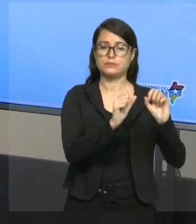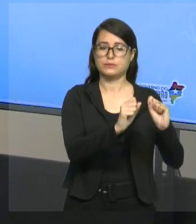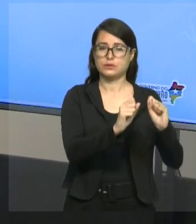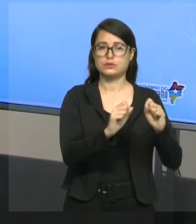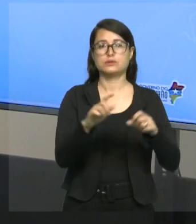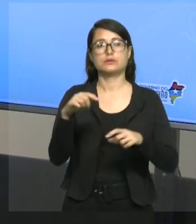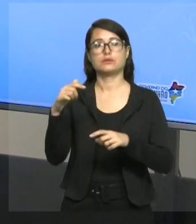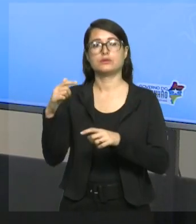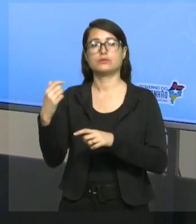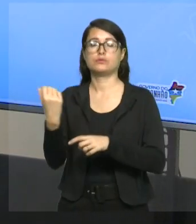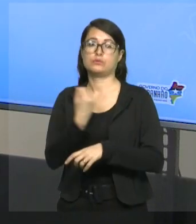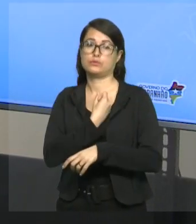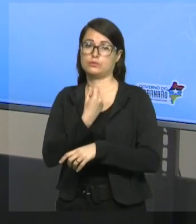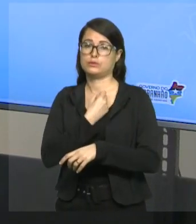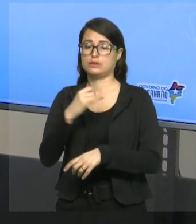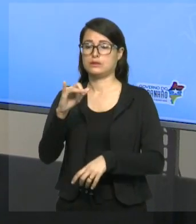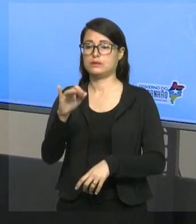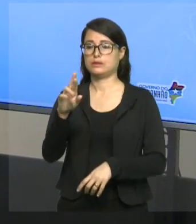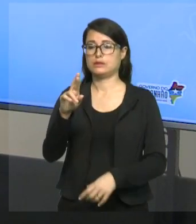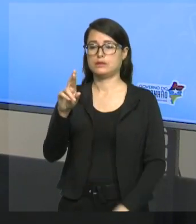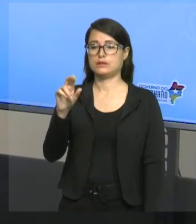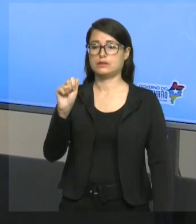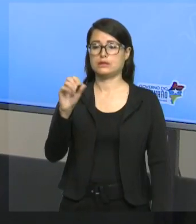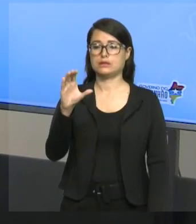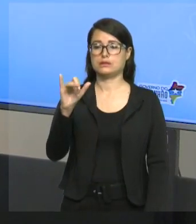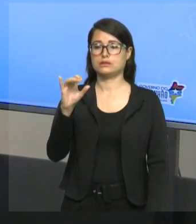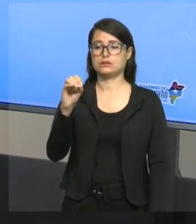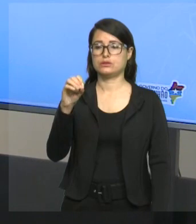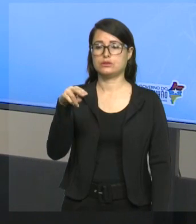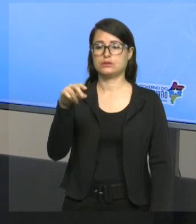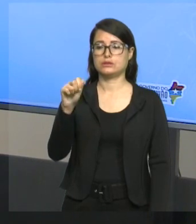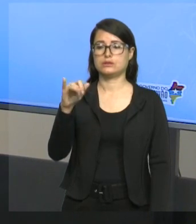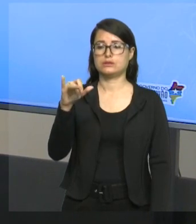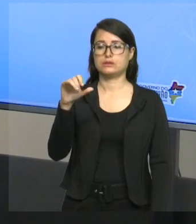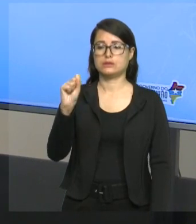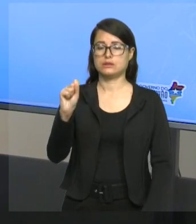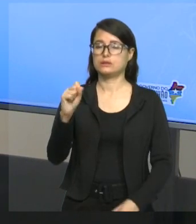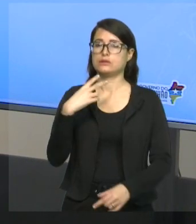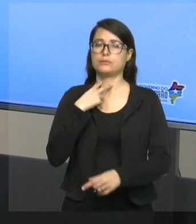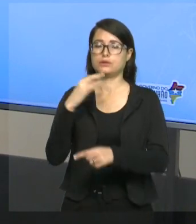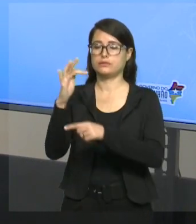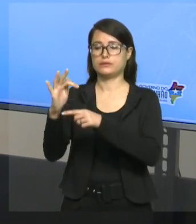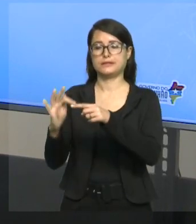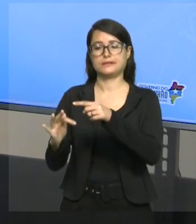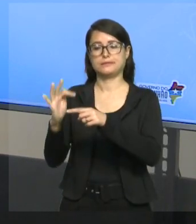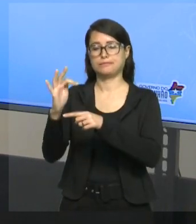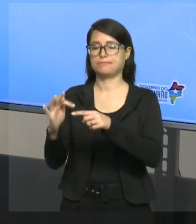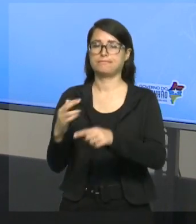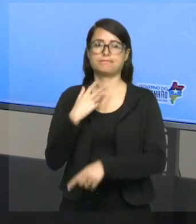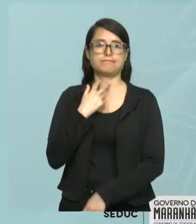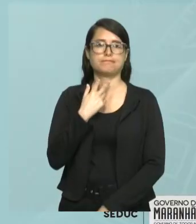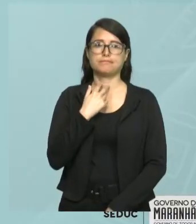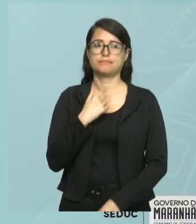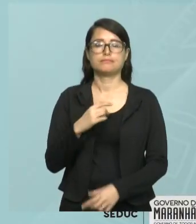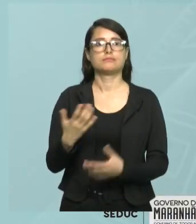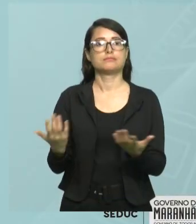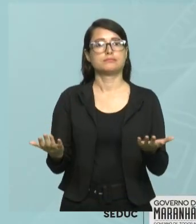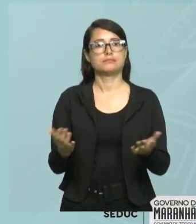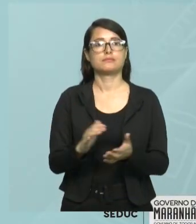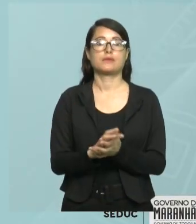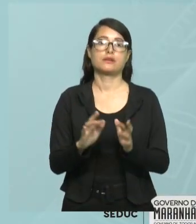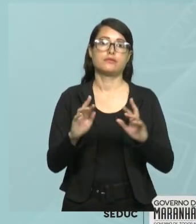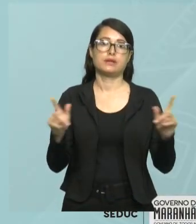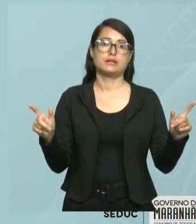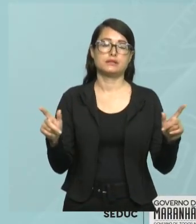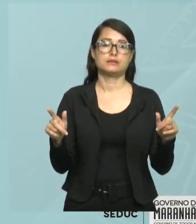não pode ser escrito na forma fracionária. Então, observa que agora eu tenho um grupo diferente. Nenhum elemento